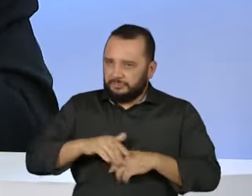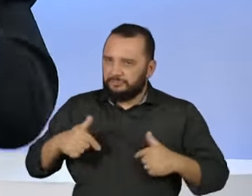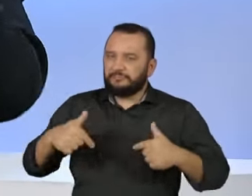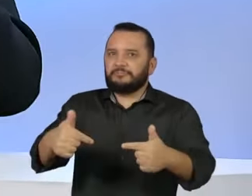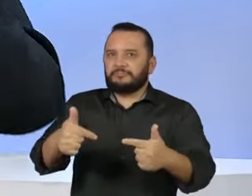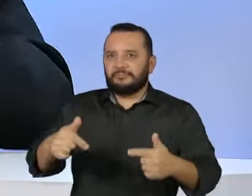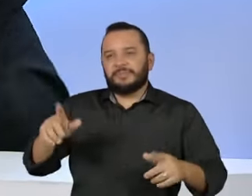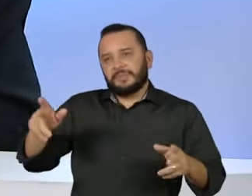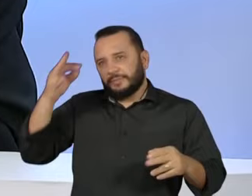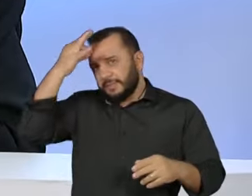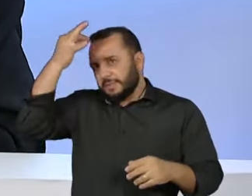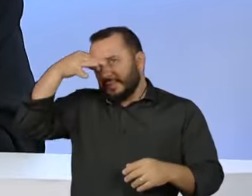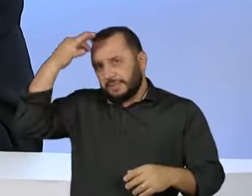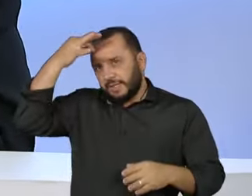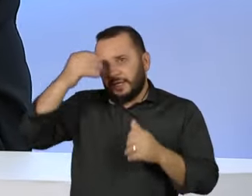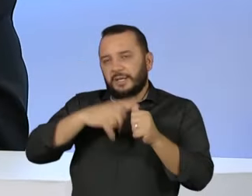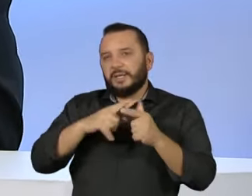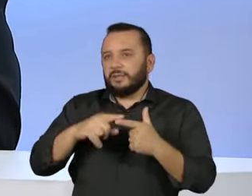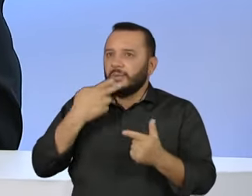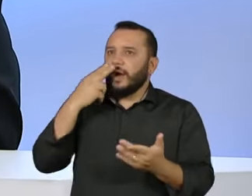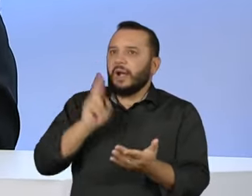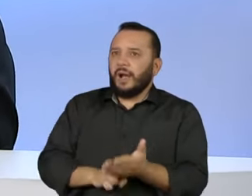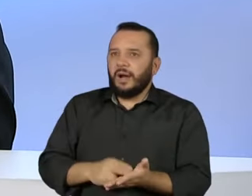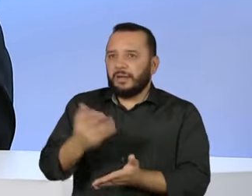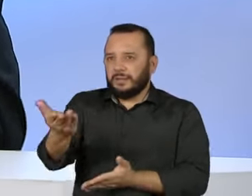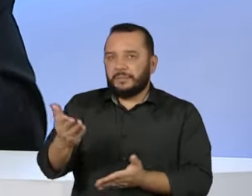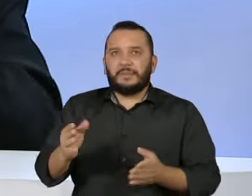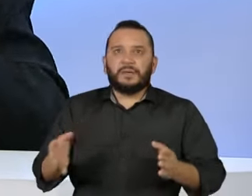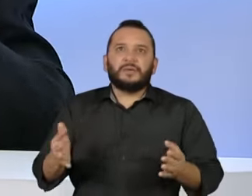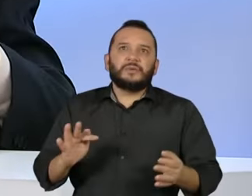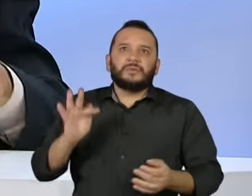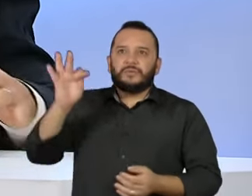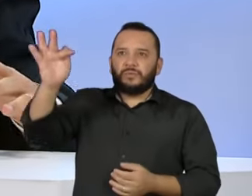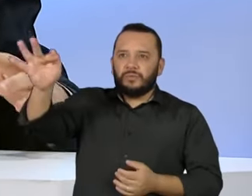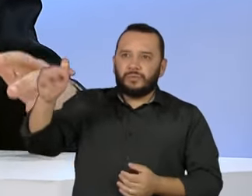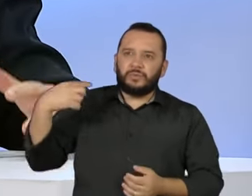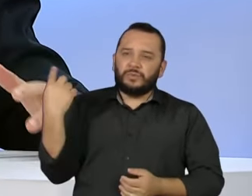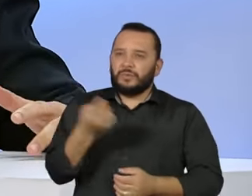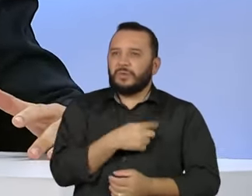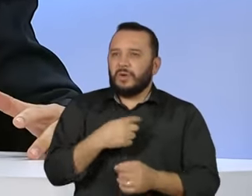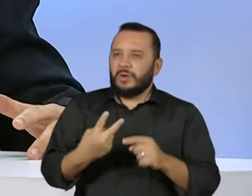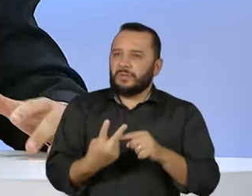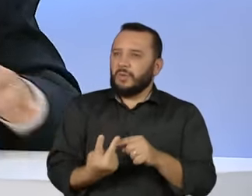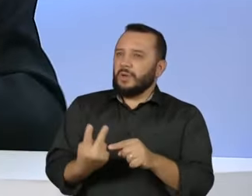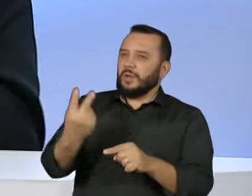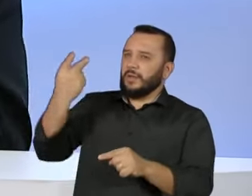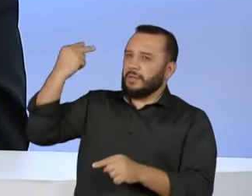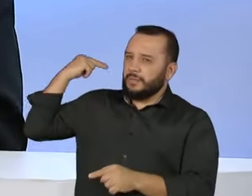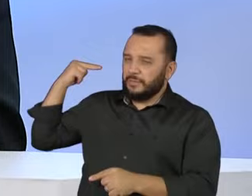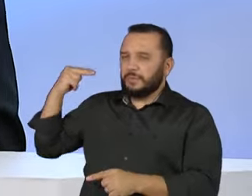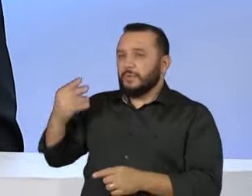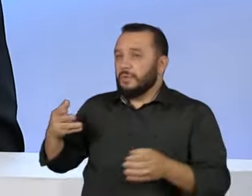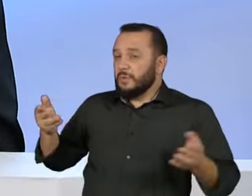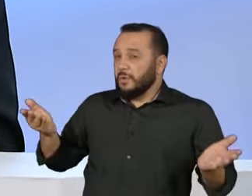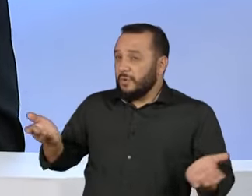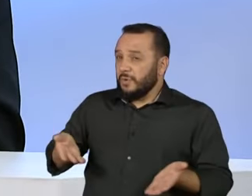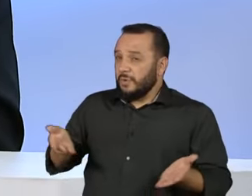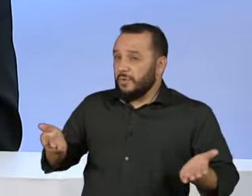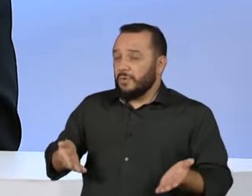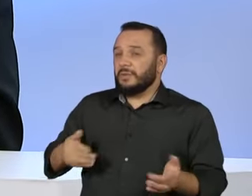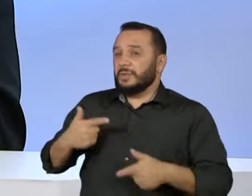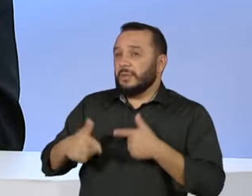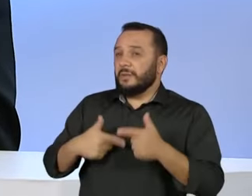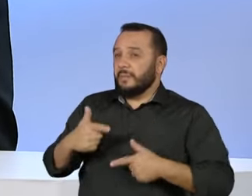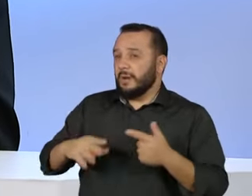relação ao Espírito Santo, agora em relação à carta. No futuro, quando olharmos para trás, para o atual governo, a gente não vai chegar à conclusão